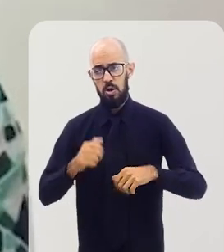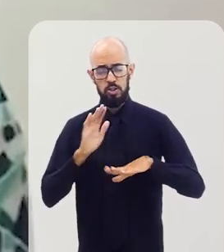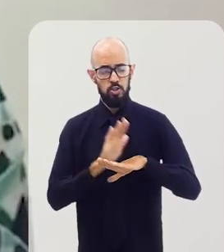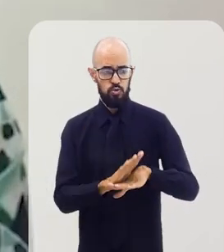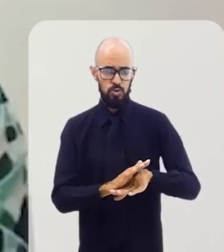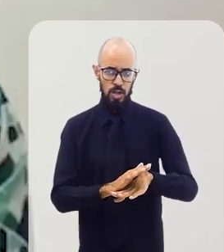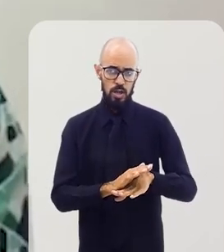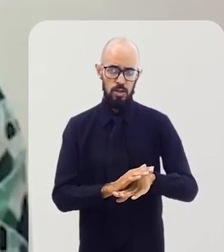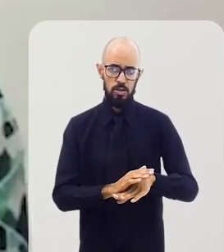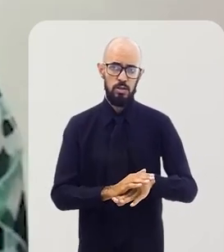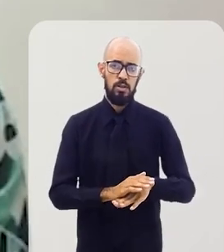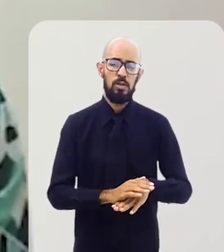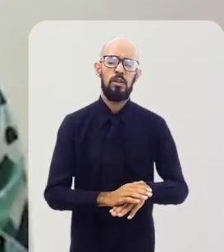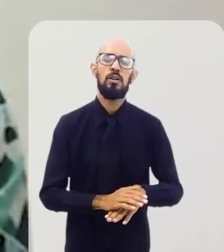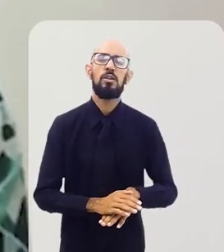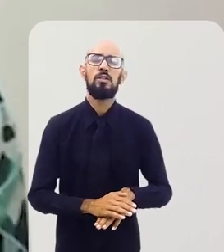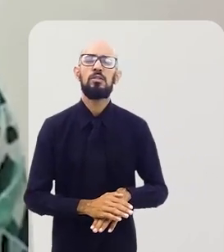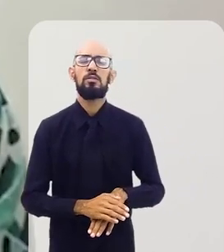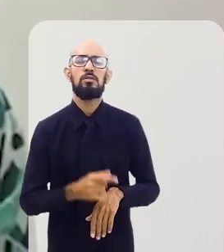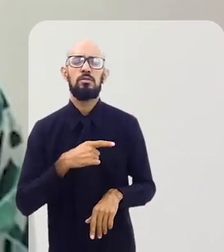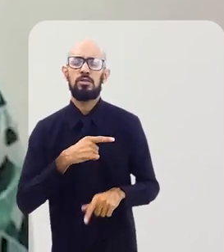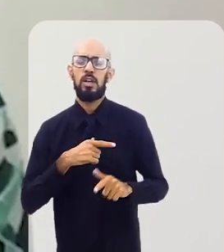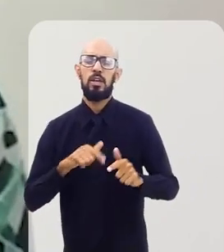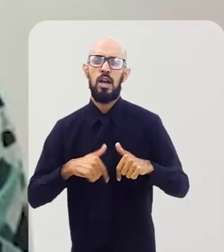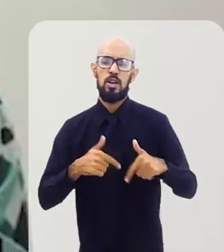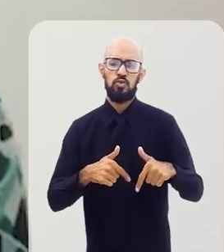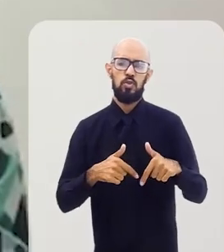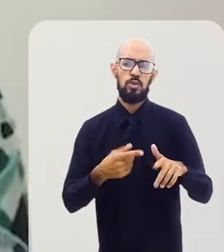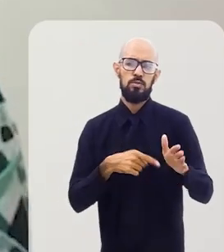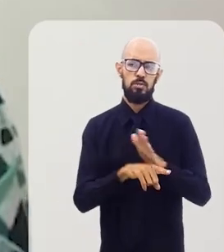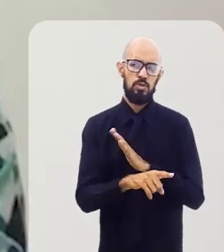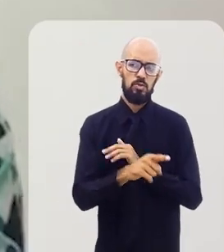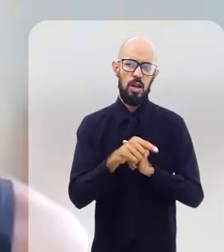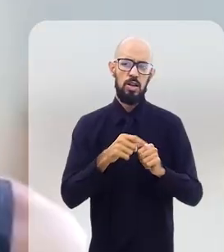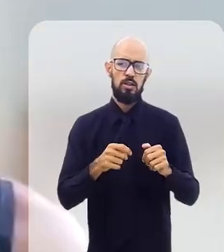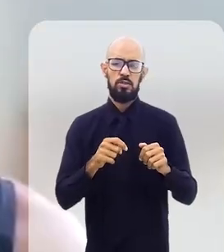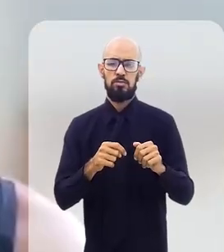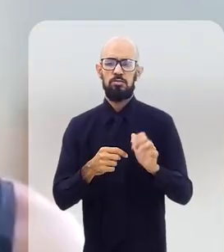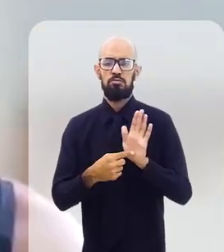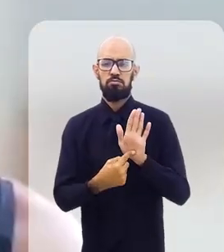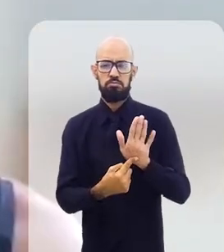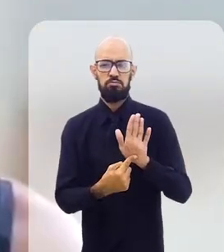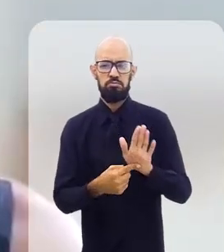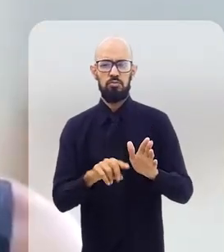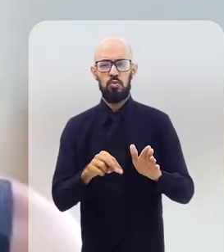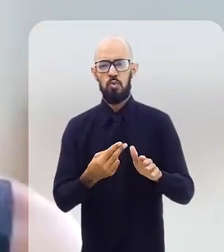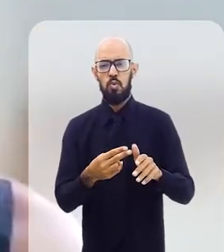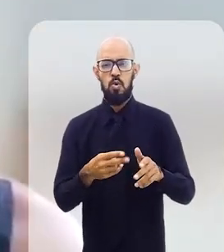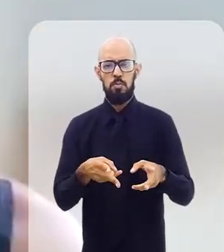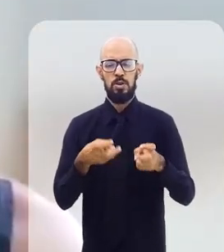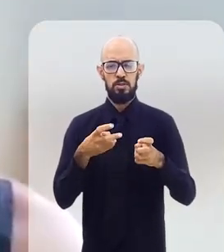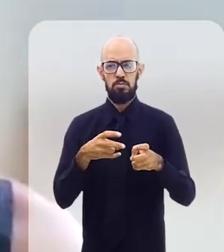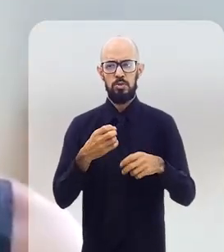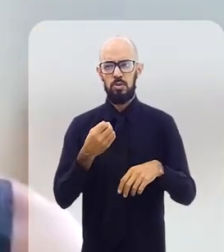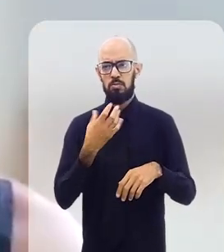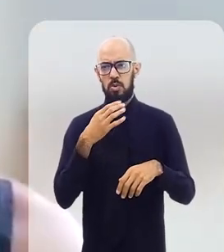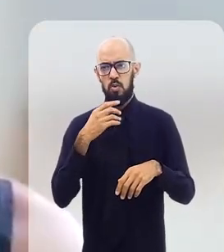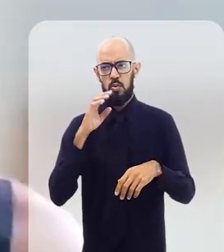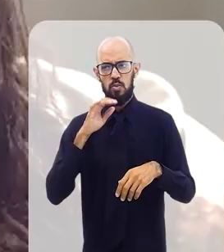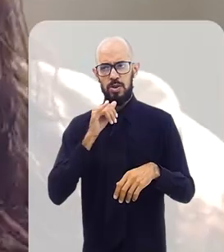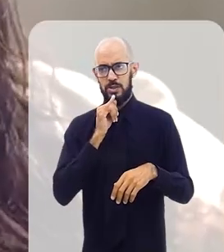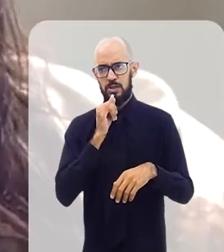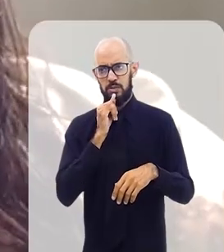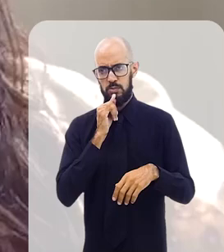impulsionar essa questão, assim? Há iniciativas já sendo apontadas, estudadas ou vistas como bons exemplos?